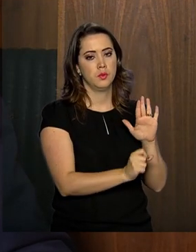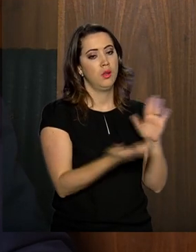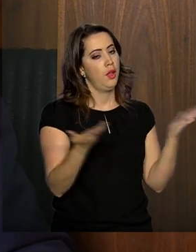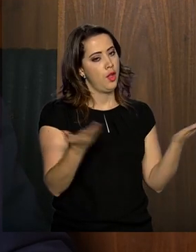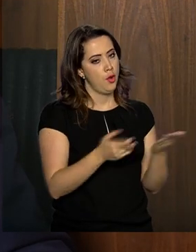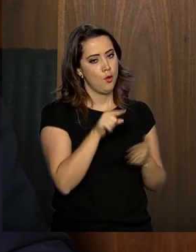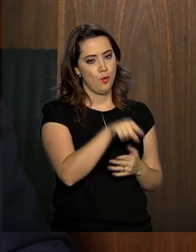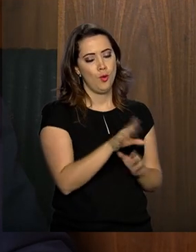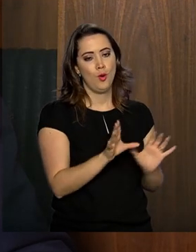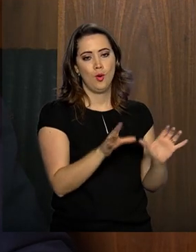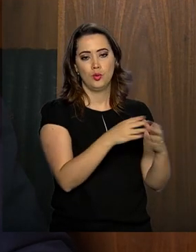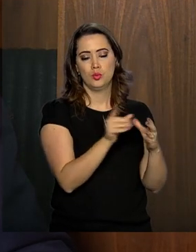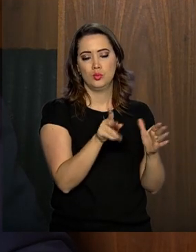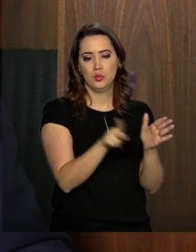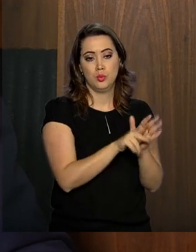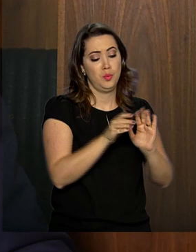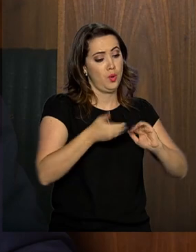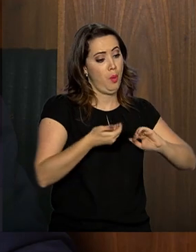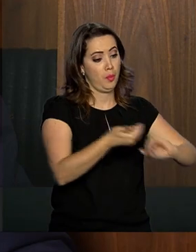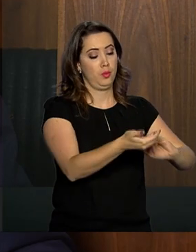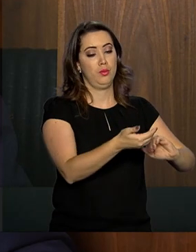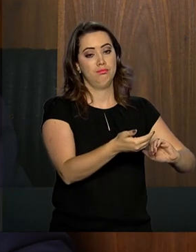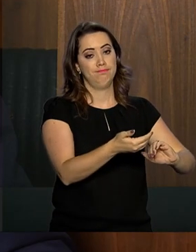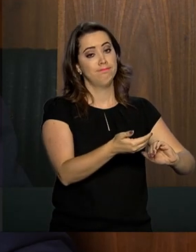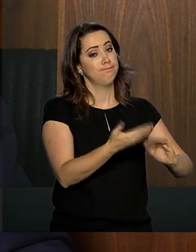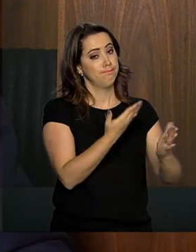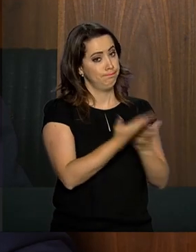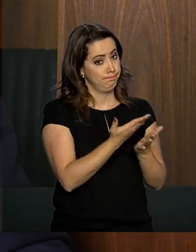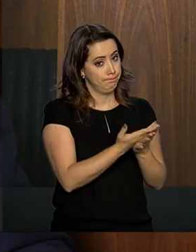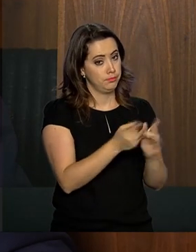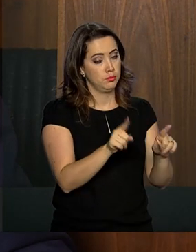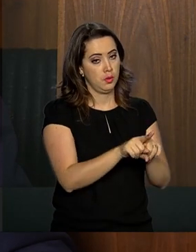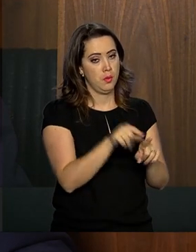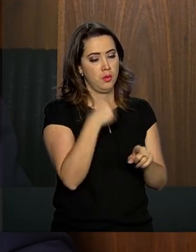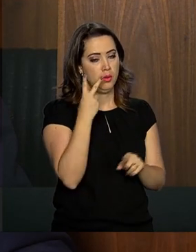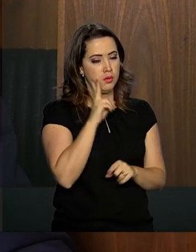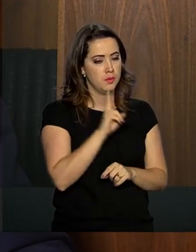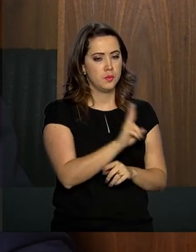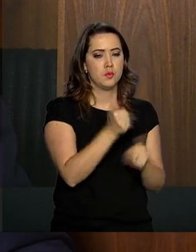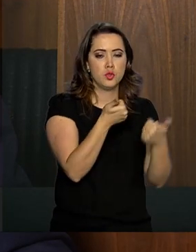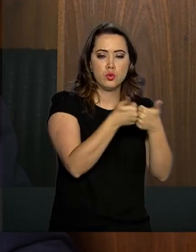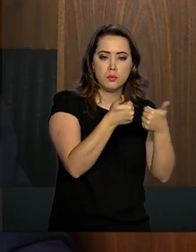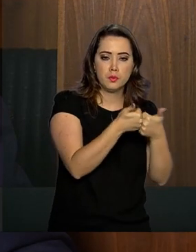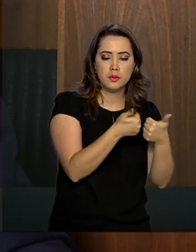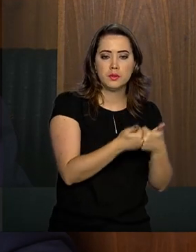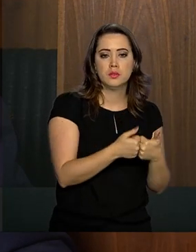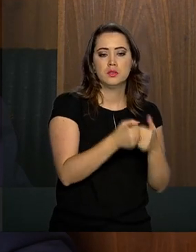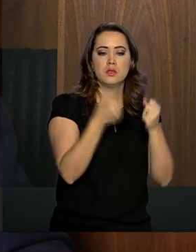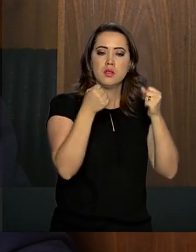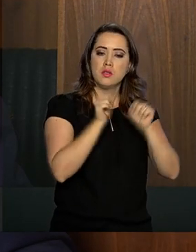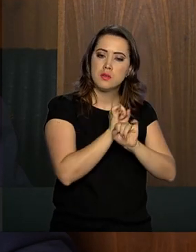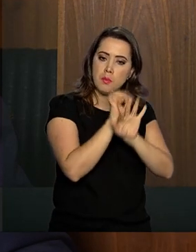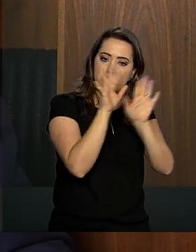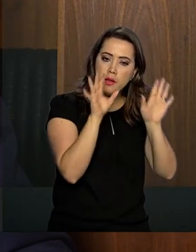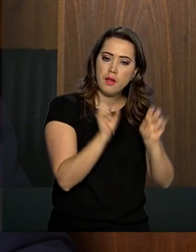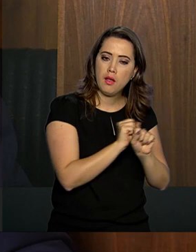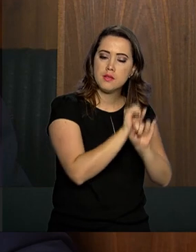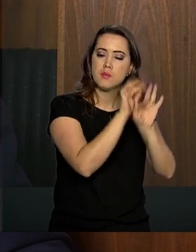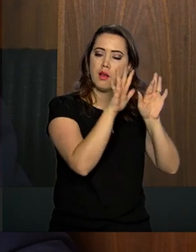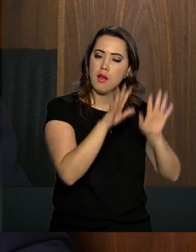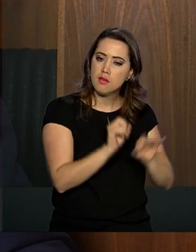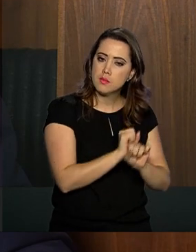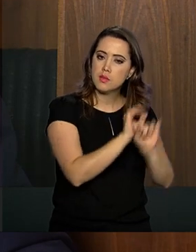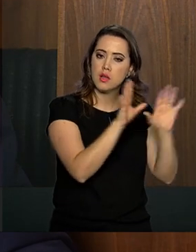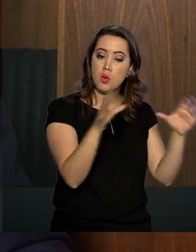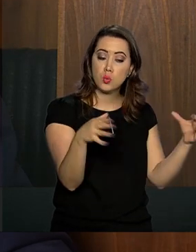bola agora está literalmente com o Congresso. Nós vamos fazer um trabalho de acompanhamento, de esclarecimento das bancadas, já